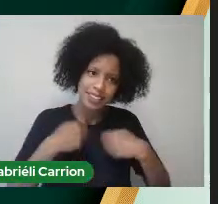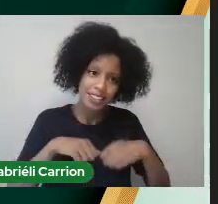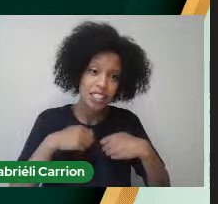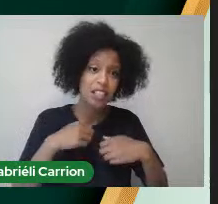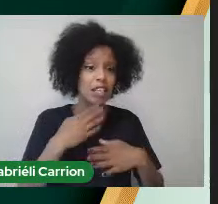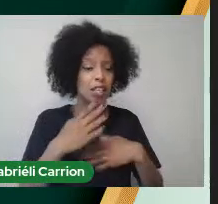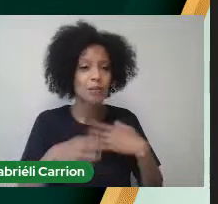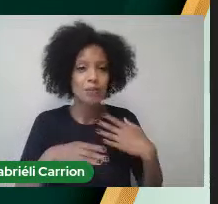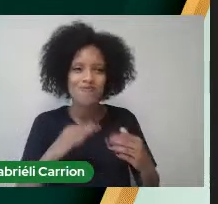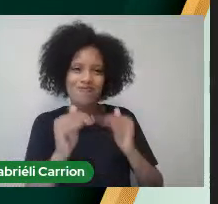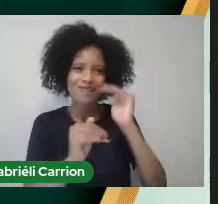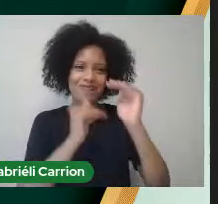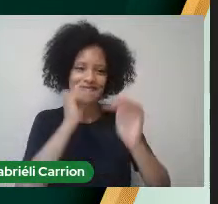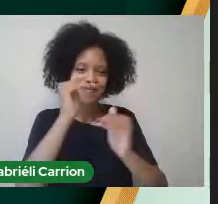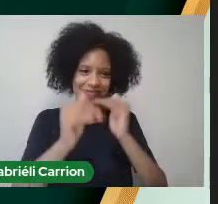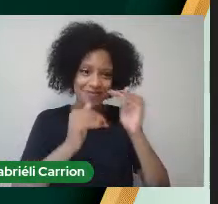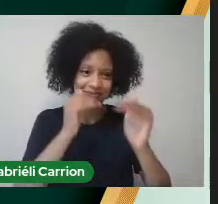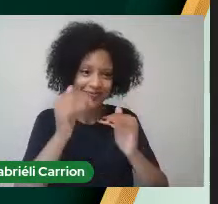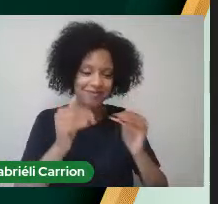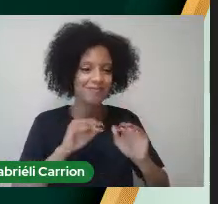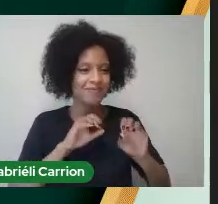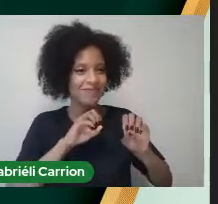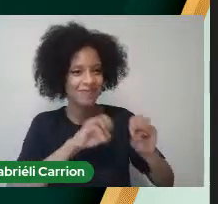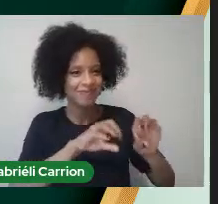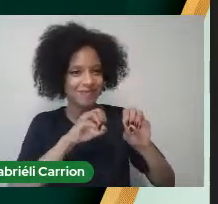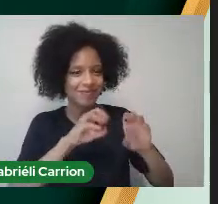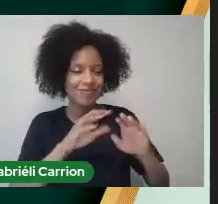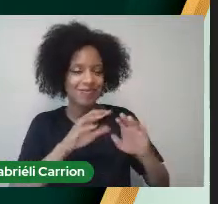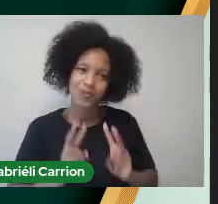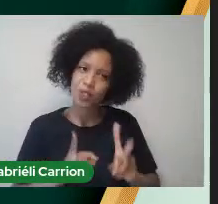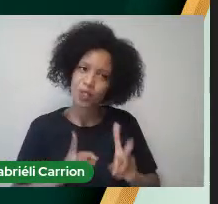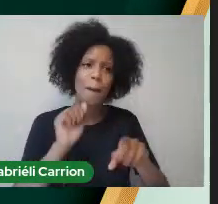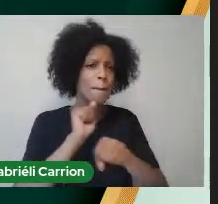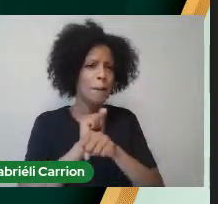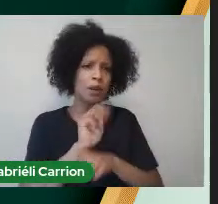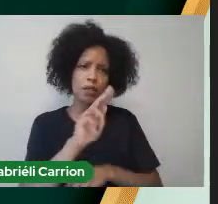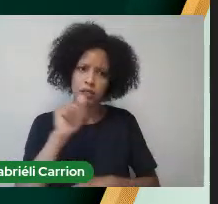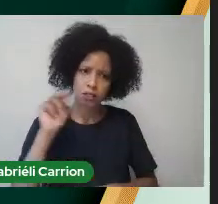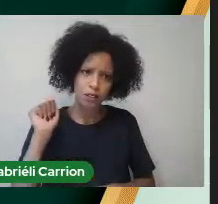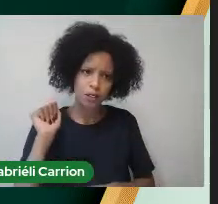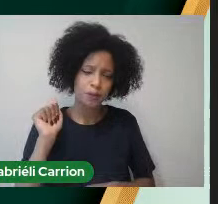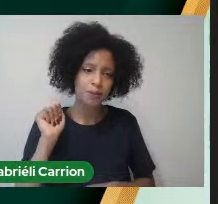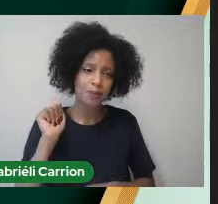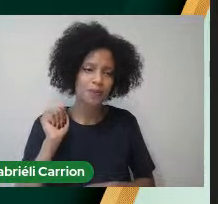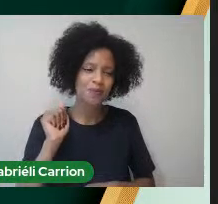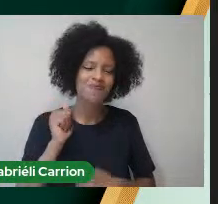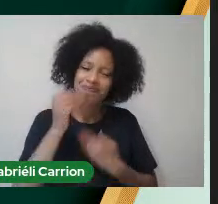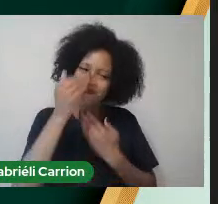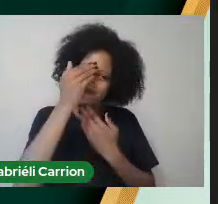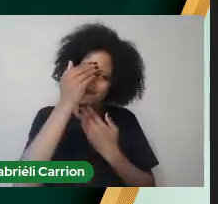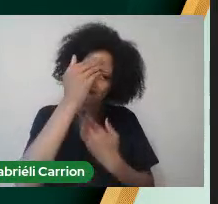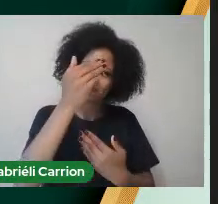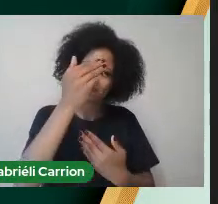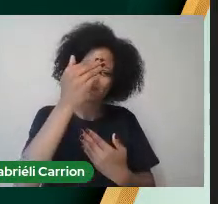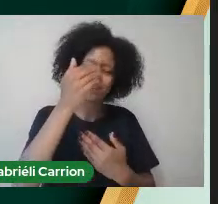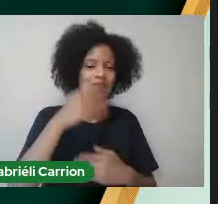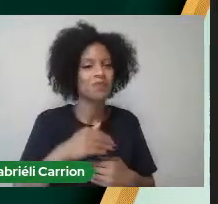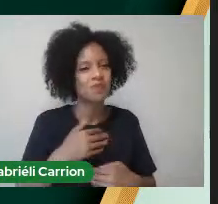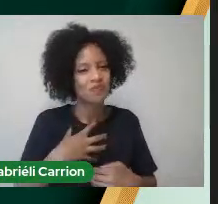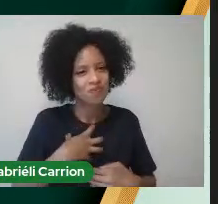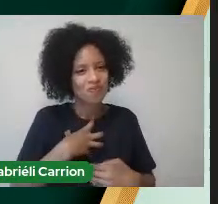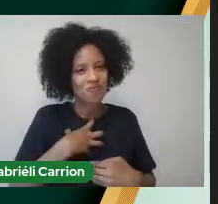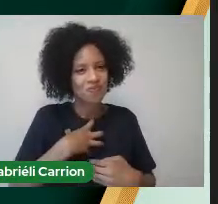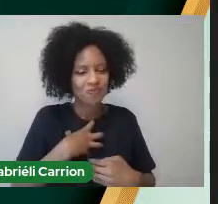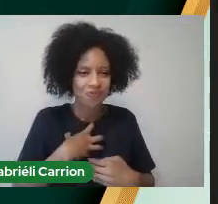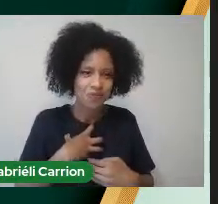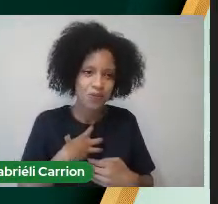especializarem Na educação Básica Não parem Muita gratidão E obrigada Por tudo